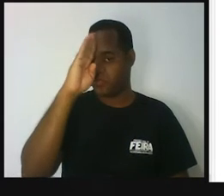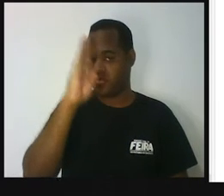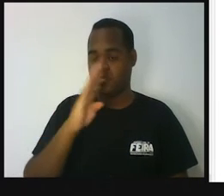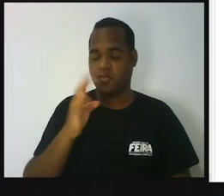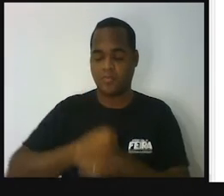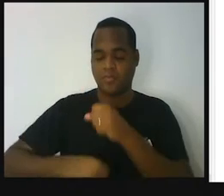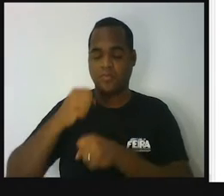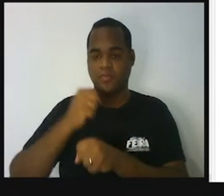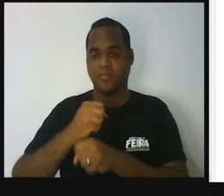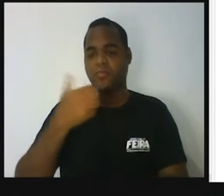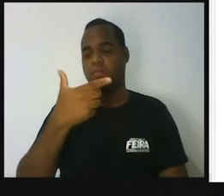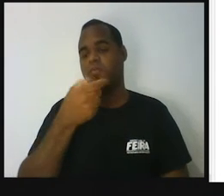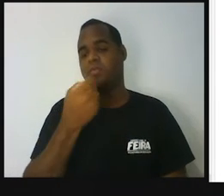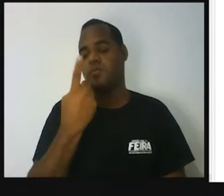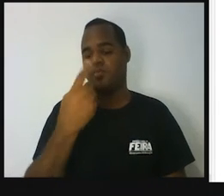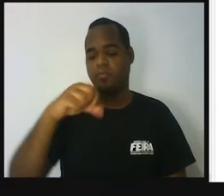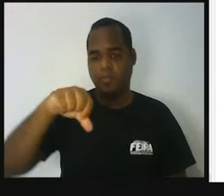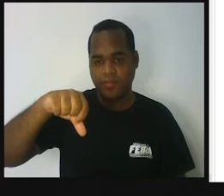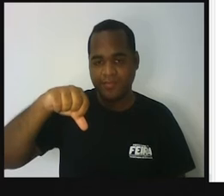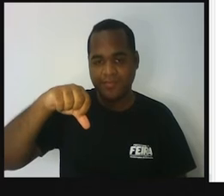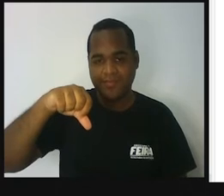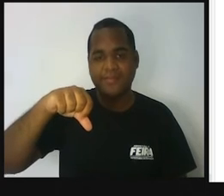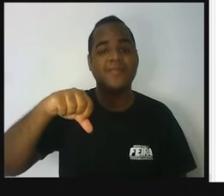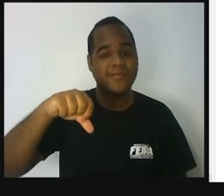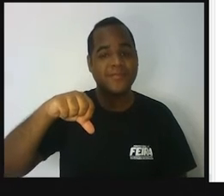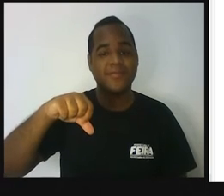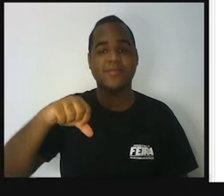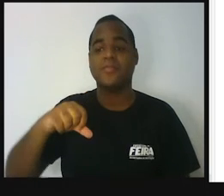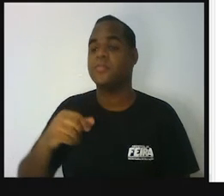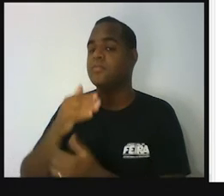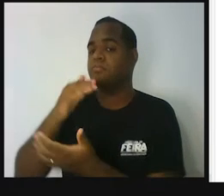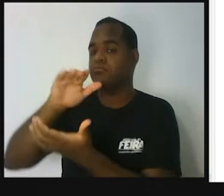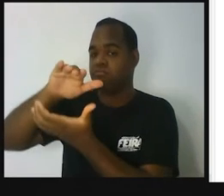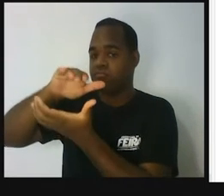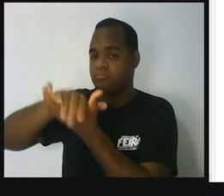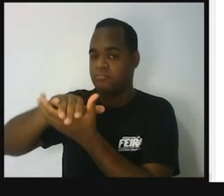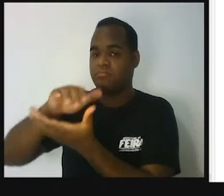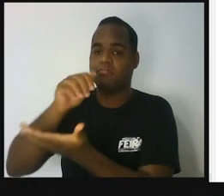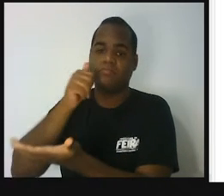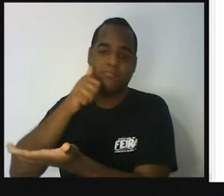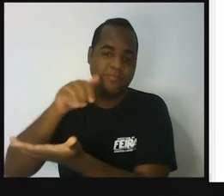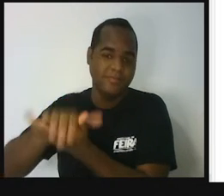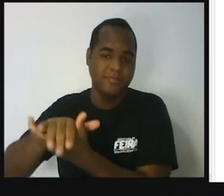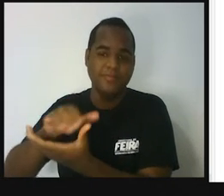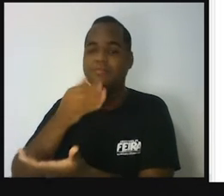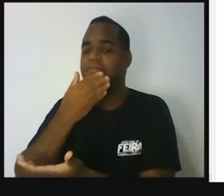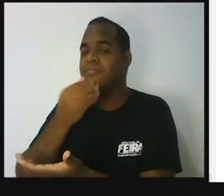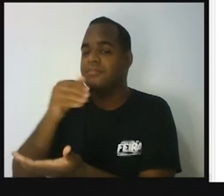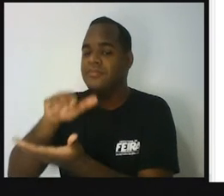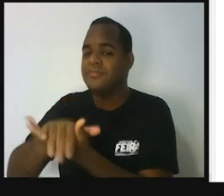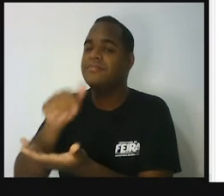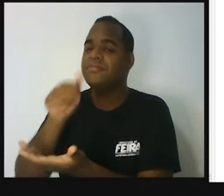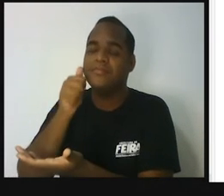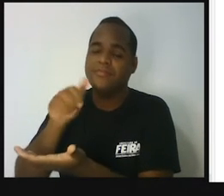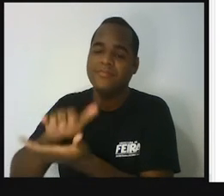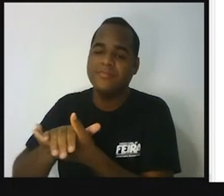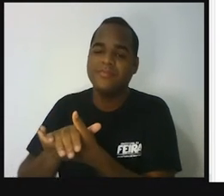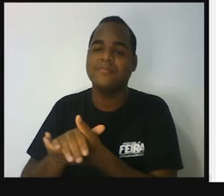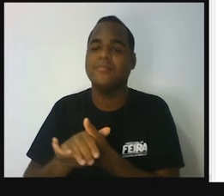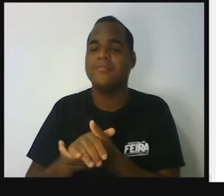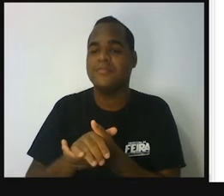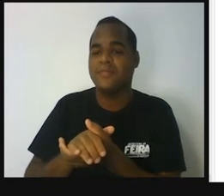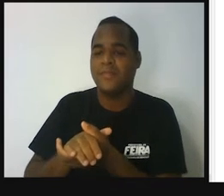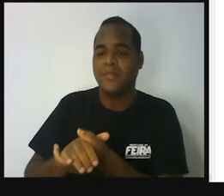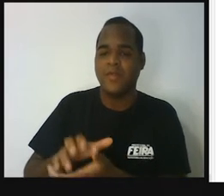No ano de 2019, onde um casal, né? De um homem e uma mulher tiveram,